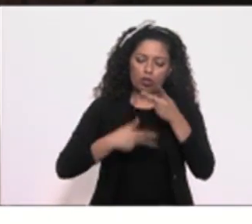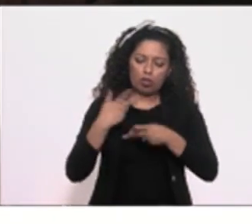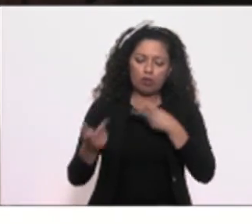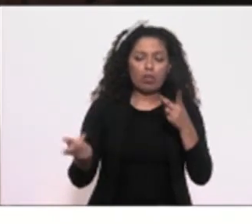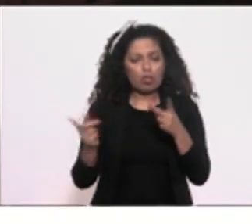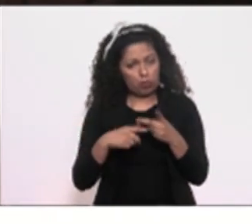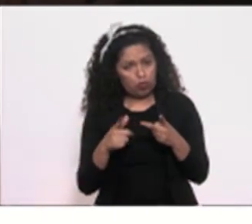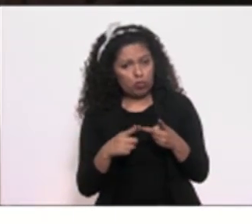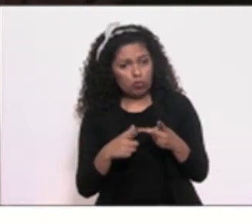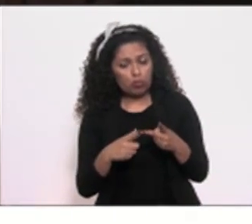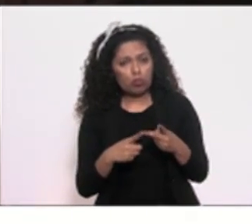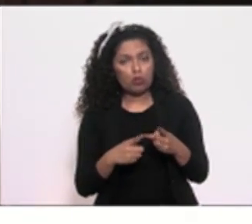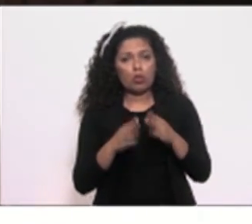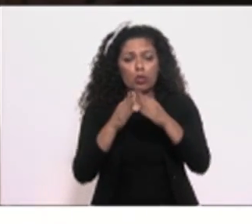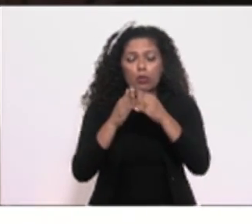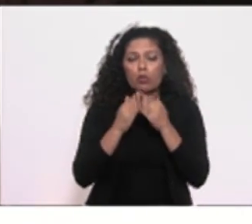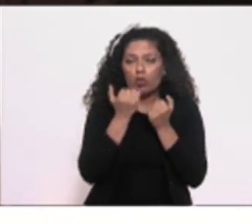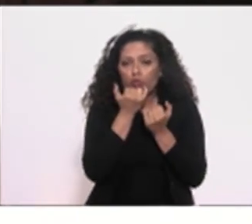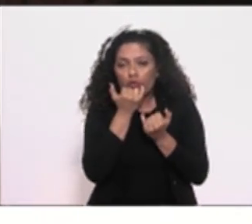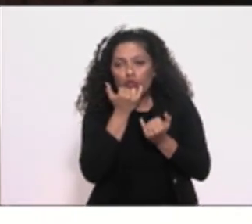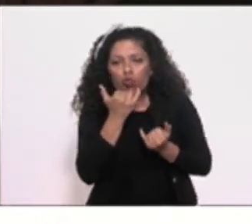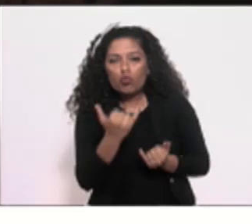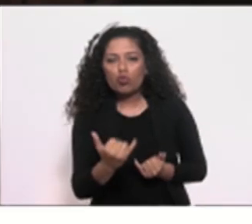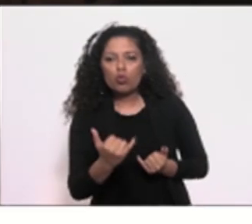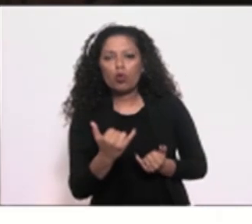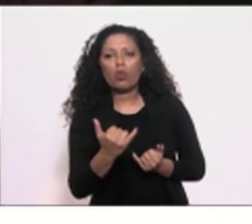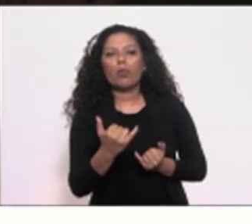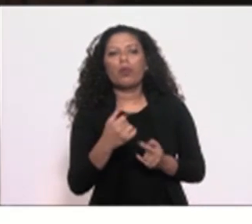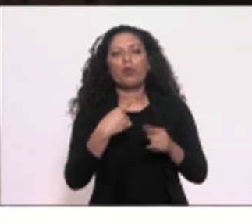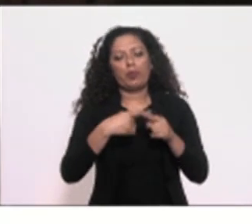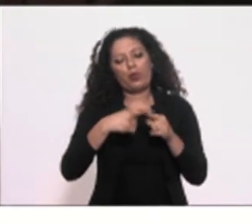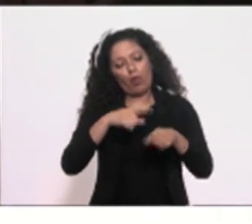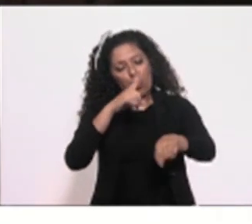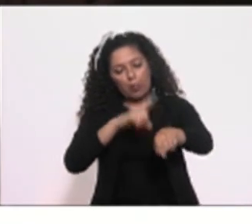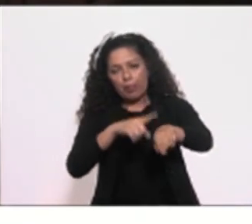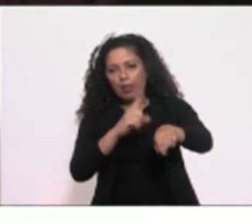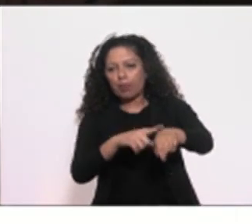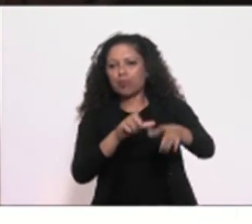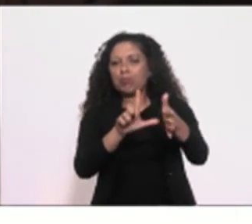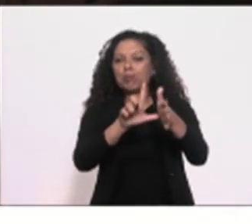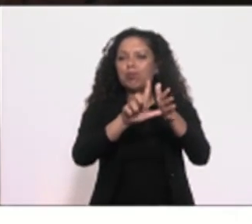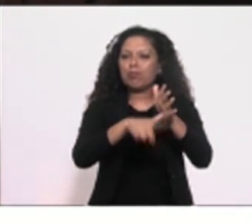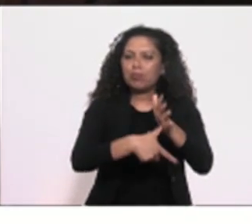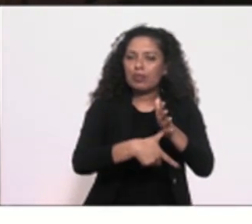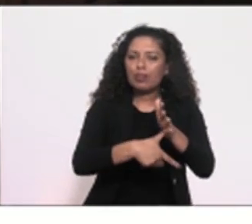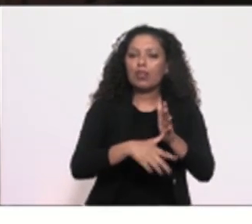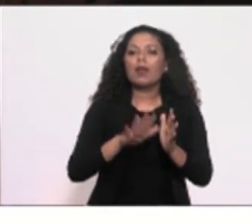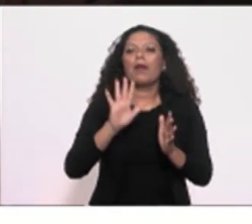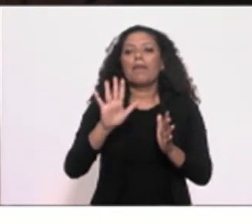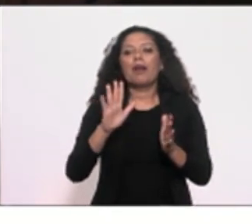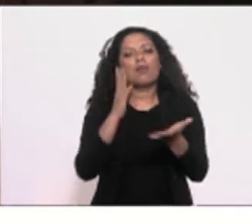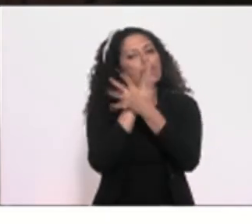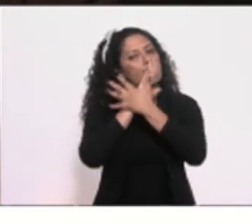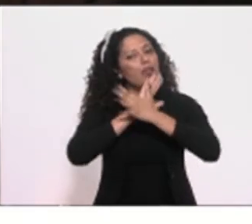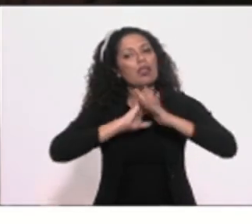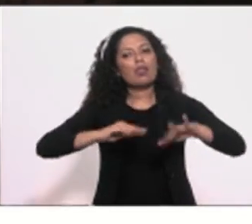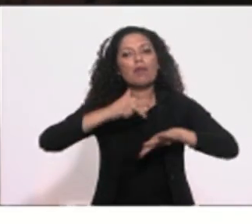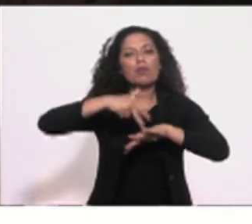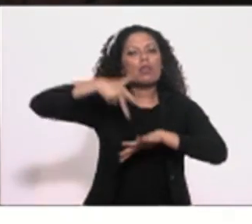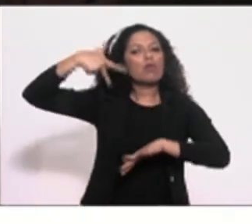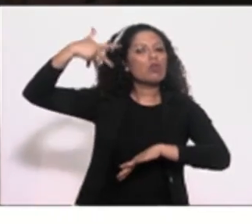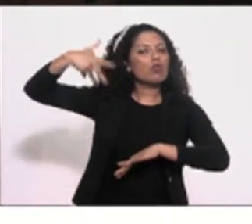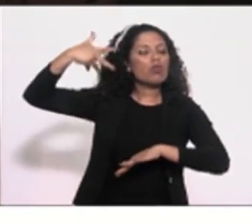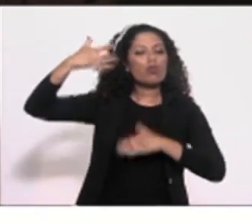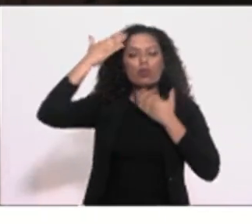depoimento, pedir desculpas à Vossa Excelência, porque me excedi no tempo, mas dou por terminado a minha